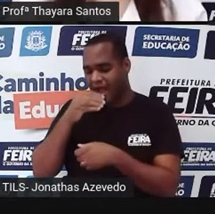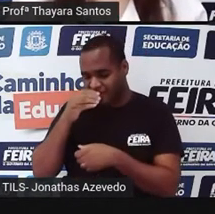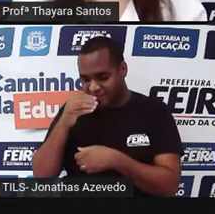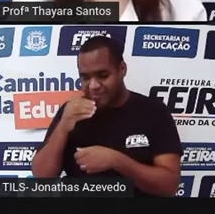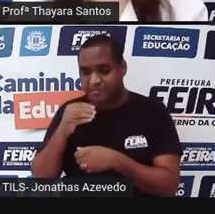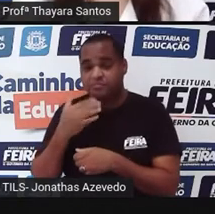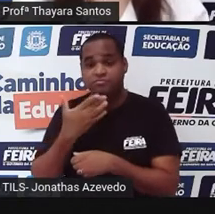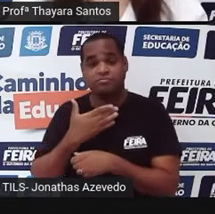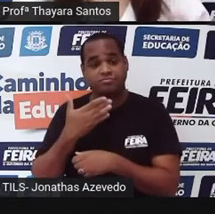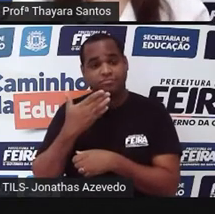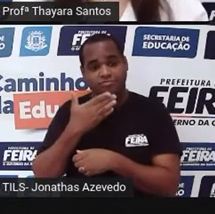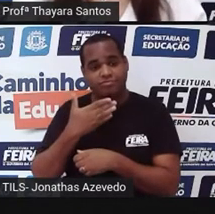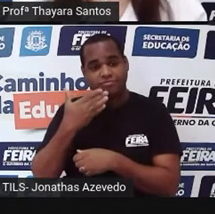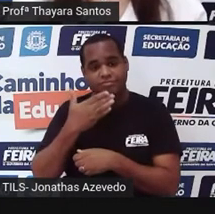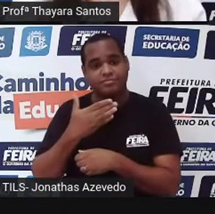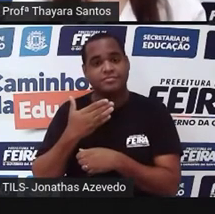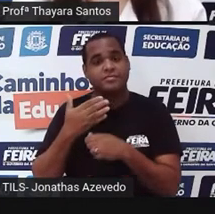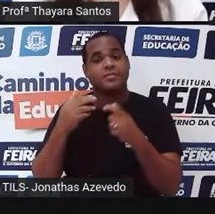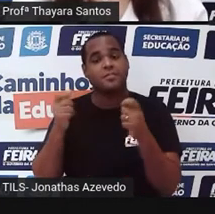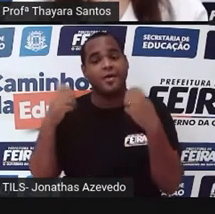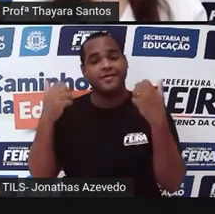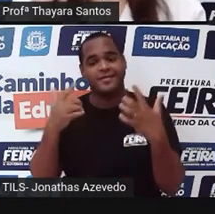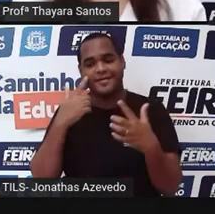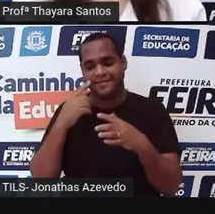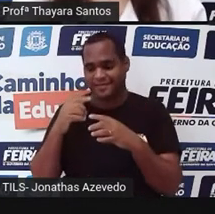A gente consegue fazer isso manipulando em laboratório.